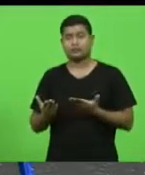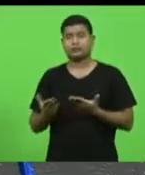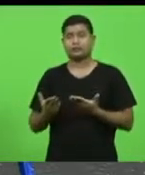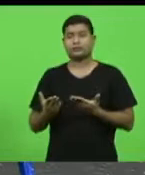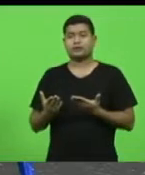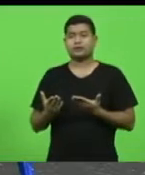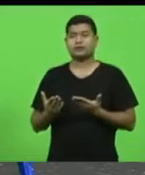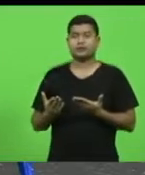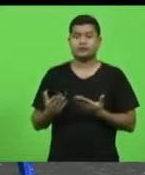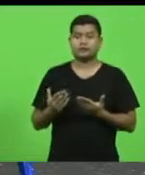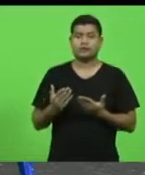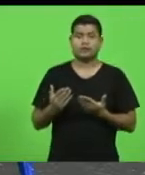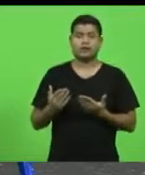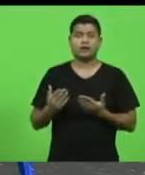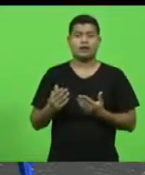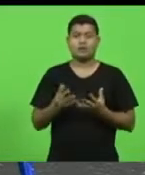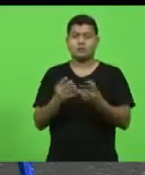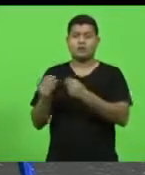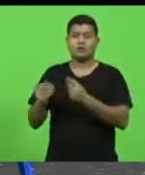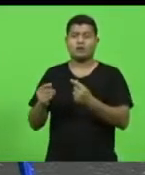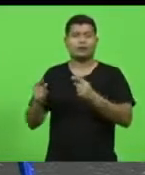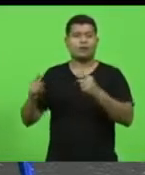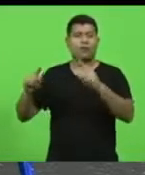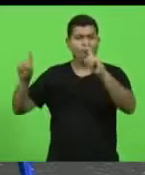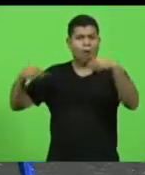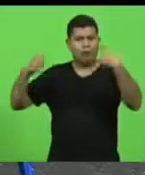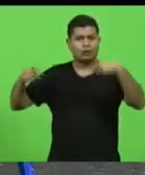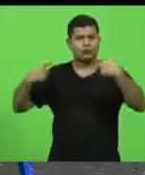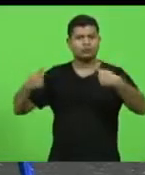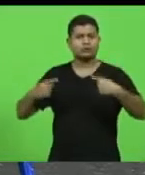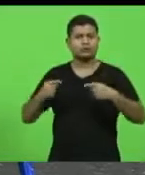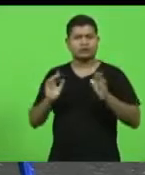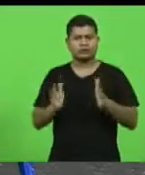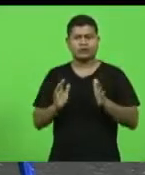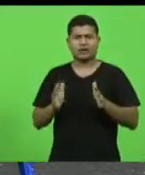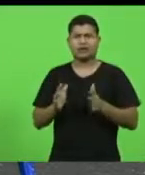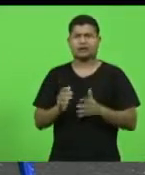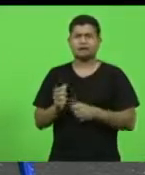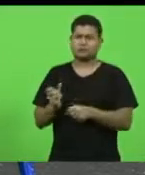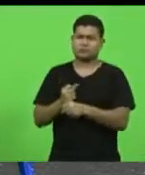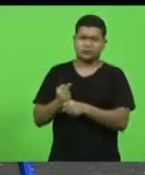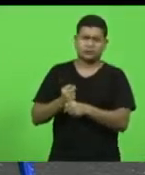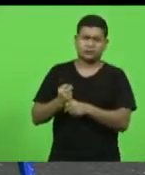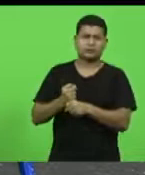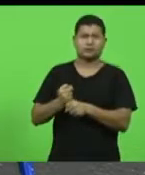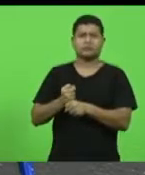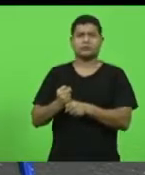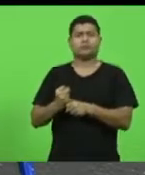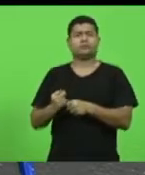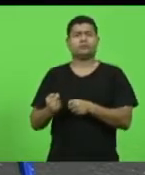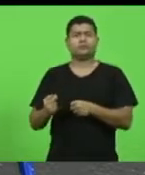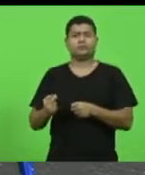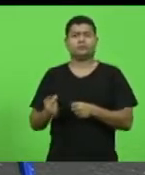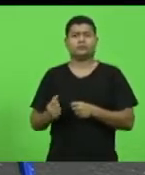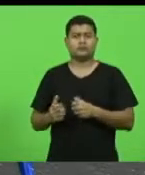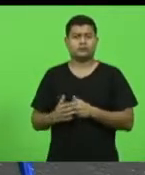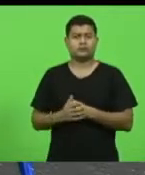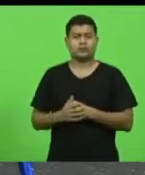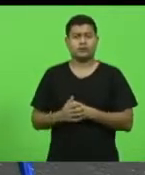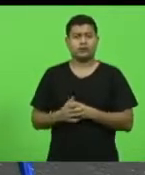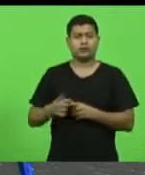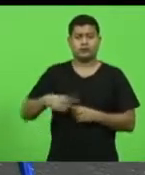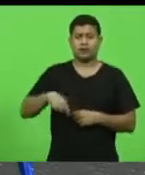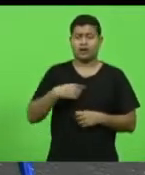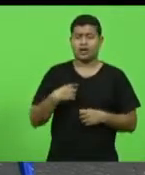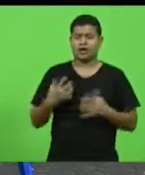que temos sofrido já há muitos e muitos anos, não podemos